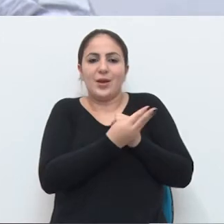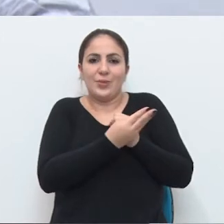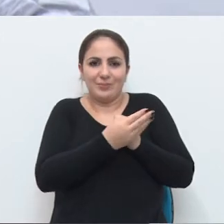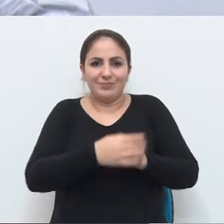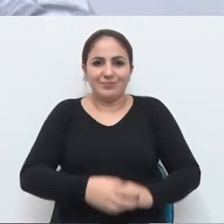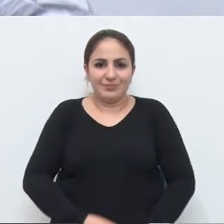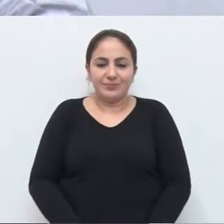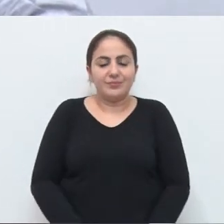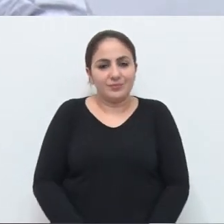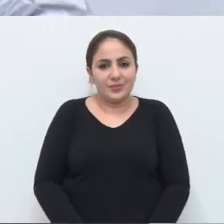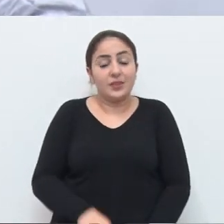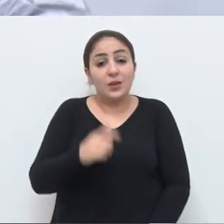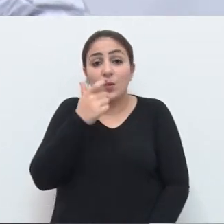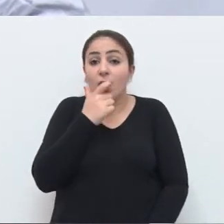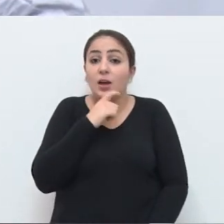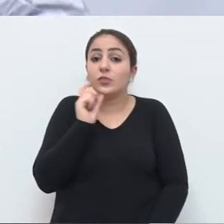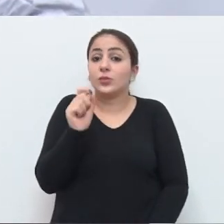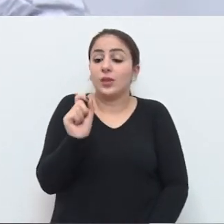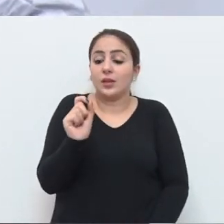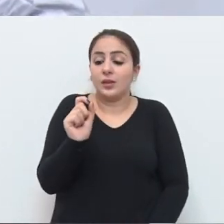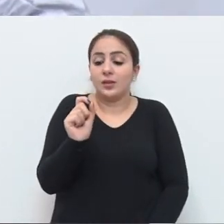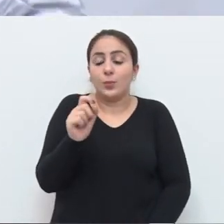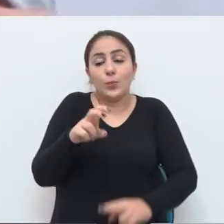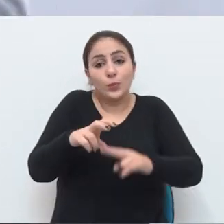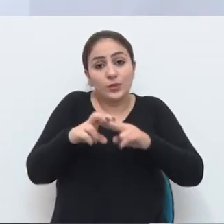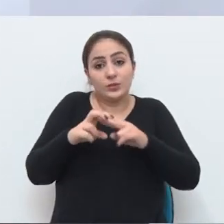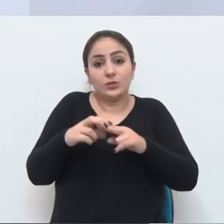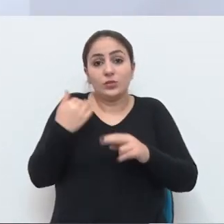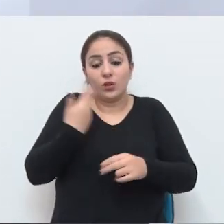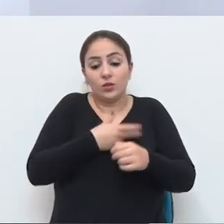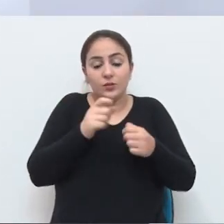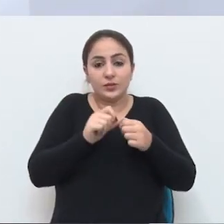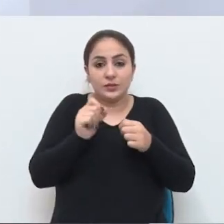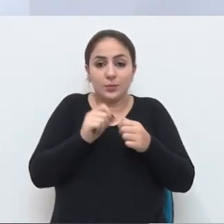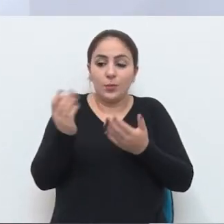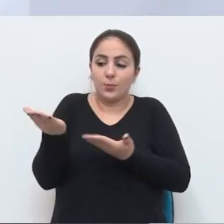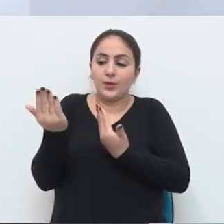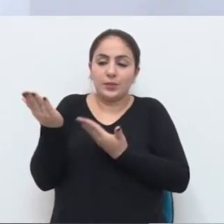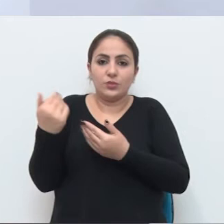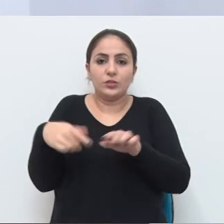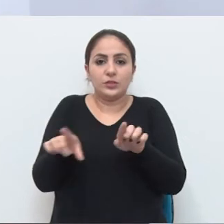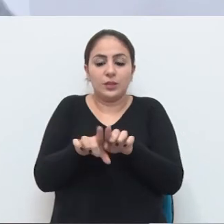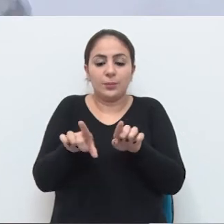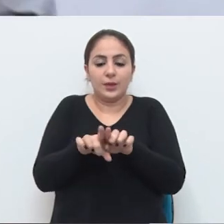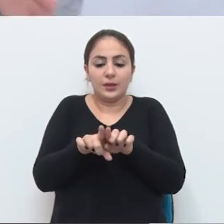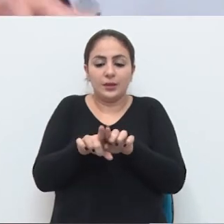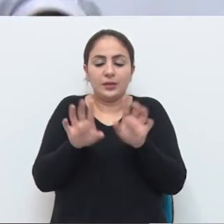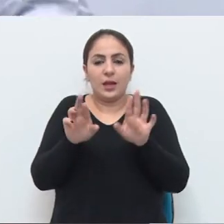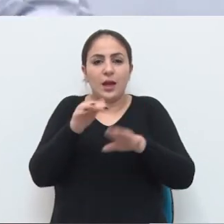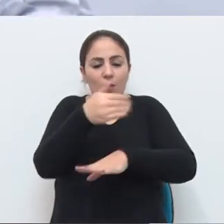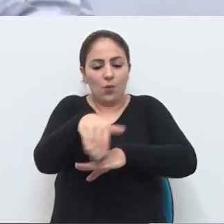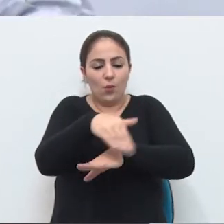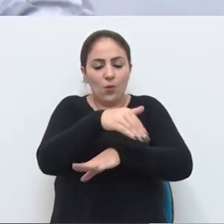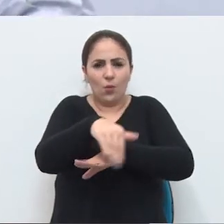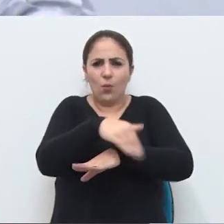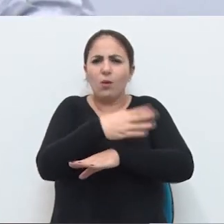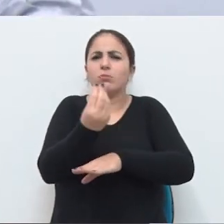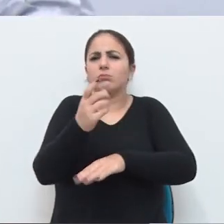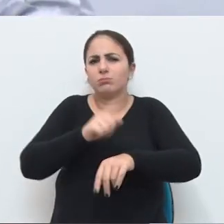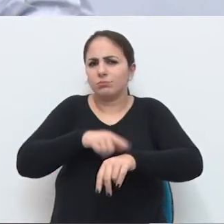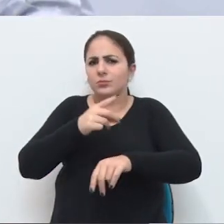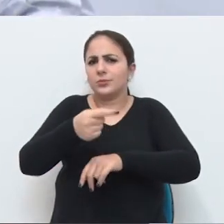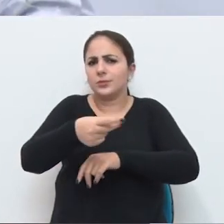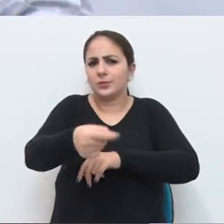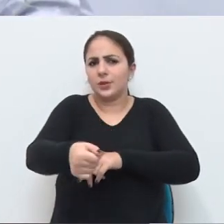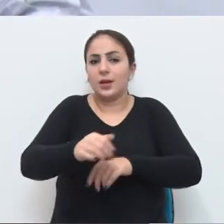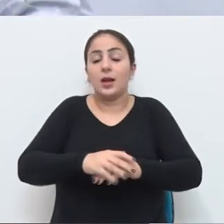Santa Marta. Então, nesse sentido, que eu fiz essa homenagem, e também para uma rua, que está lá há muito tempo,